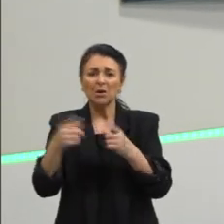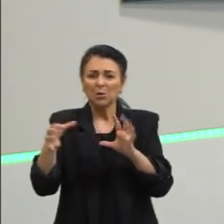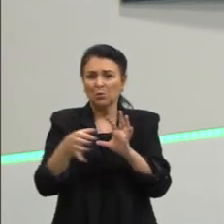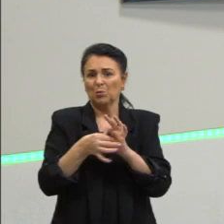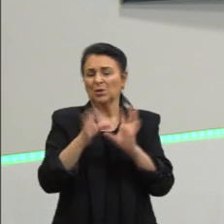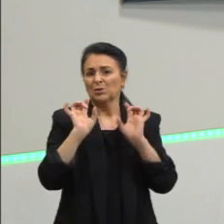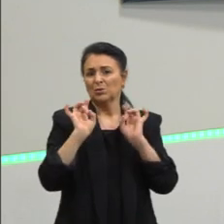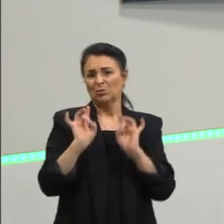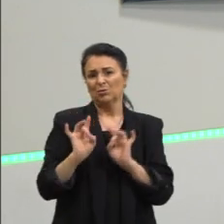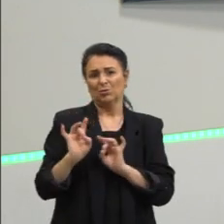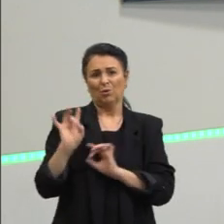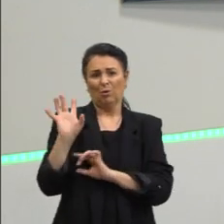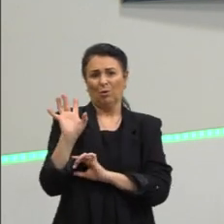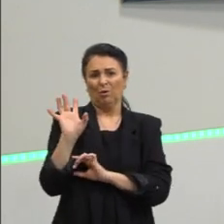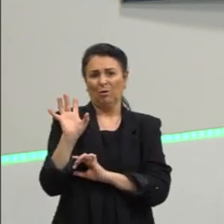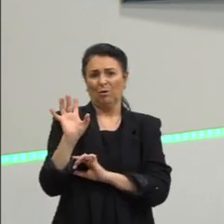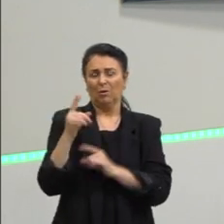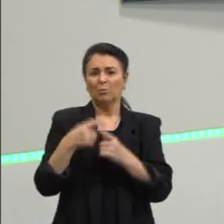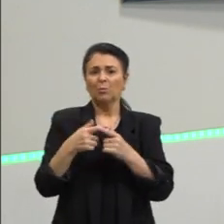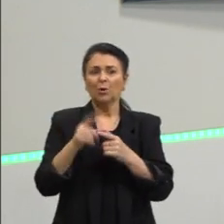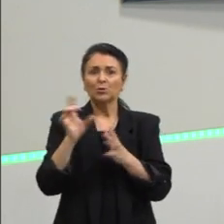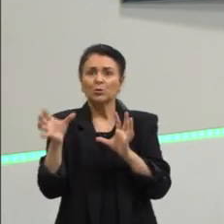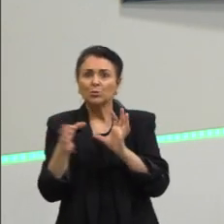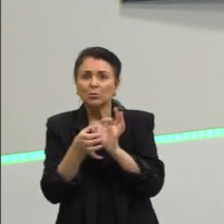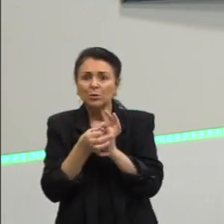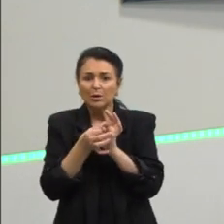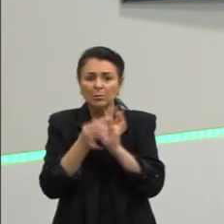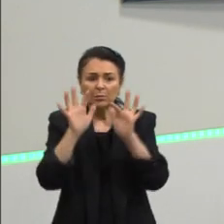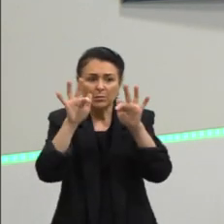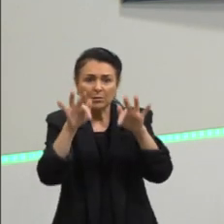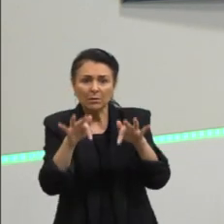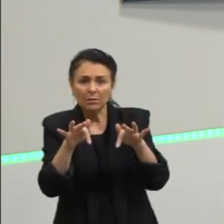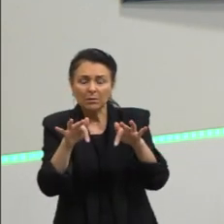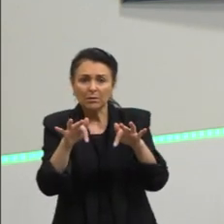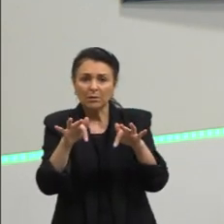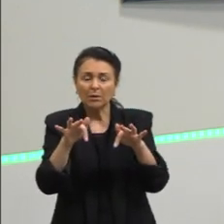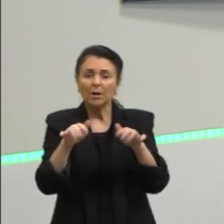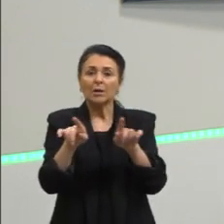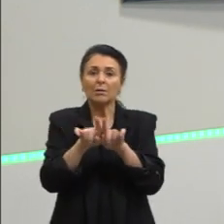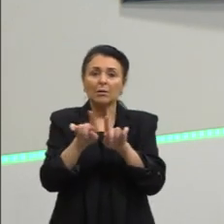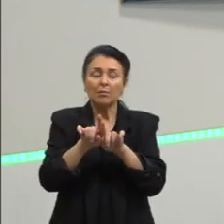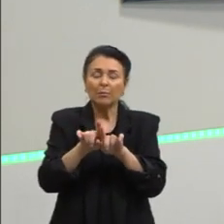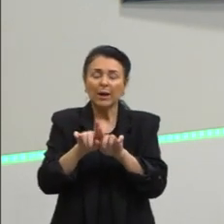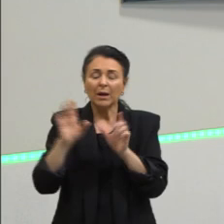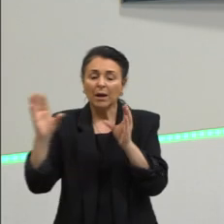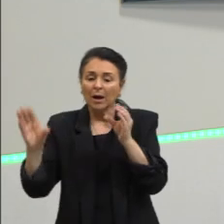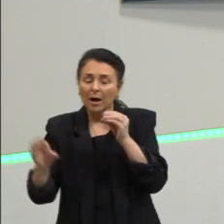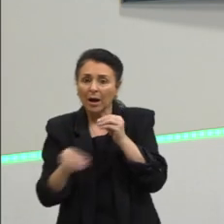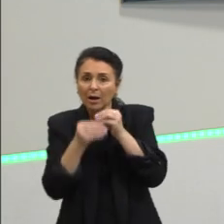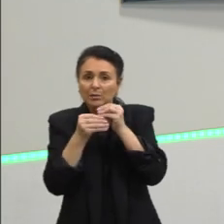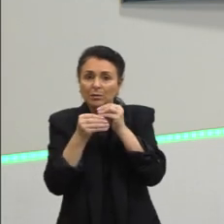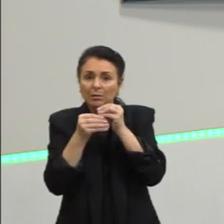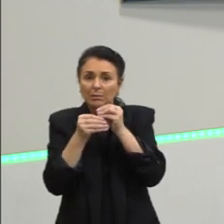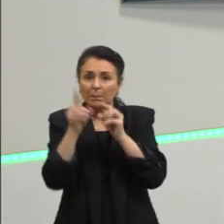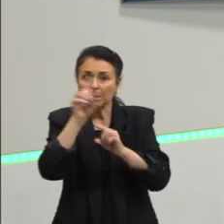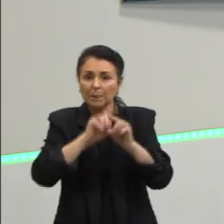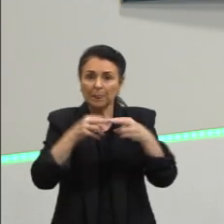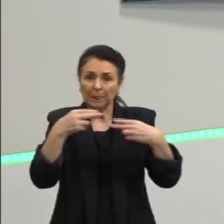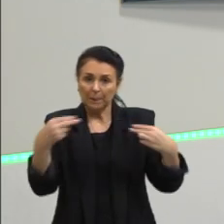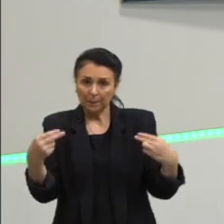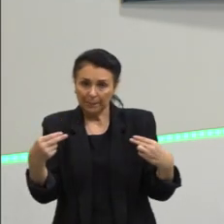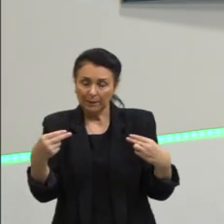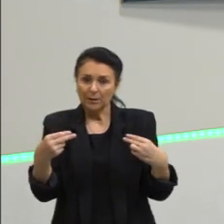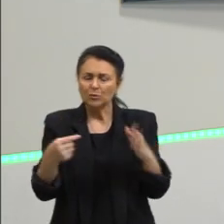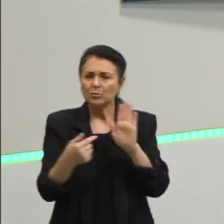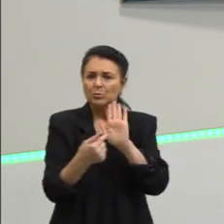o sentido de finalidade Pode unir com o sentido de adicionar algo a mais De trazer